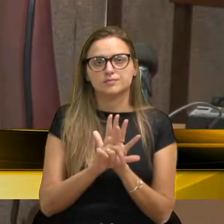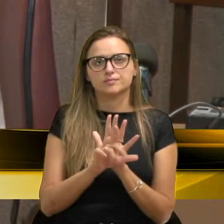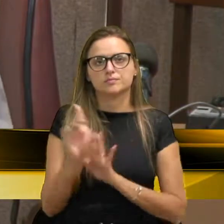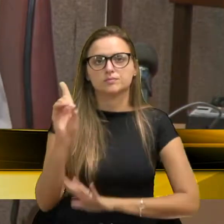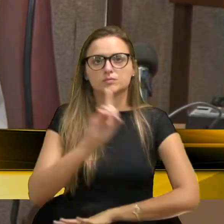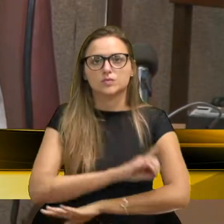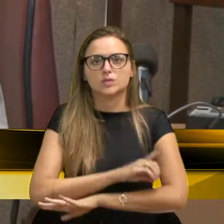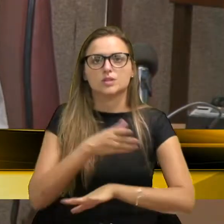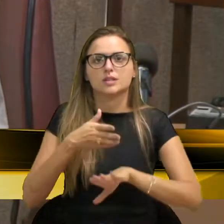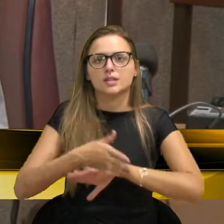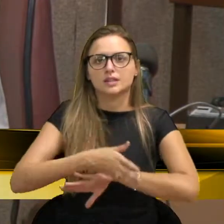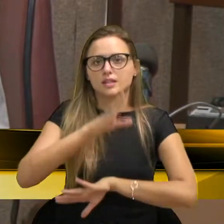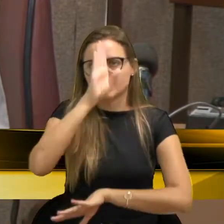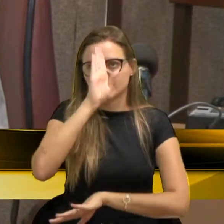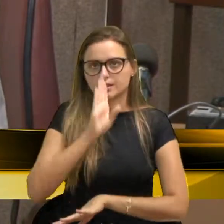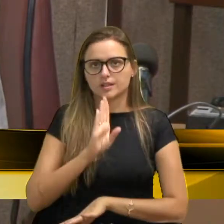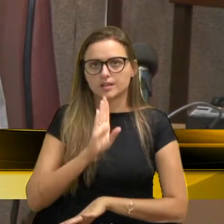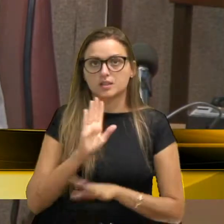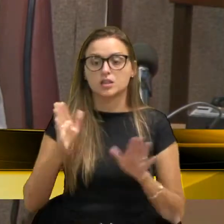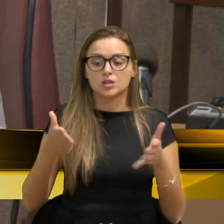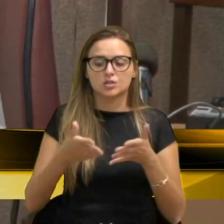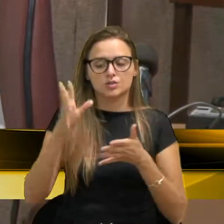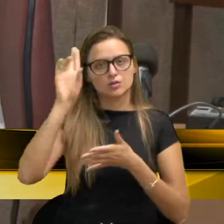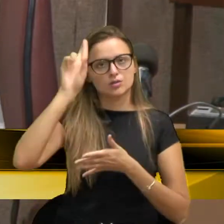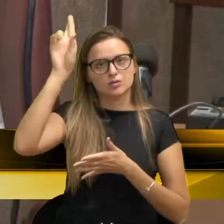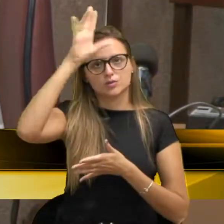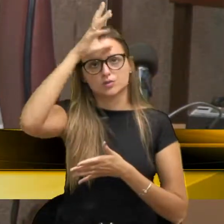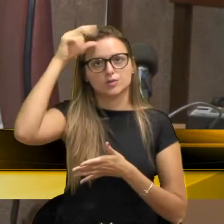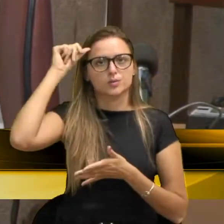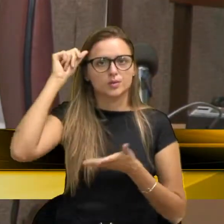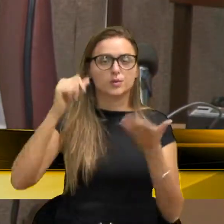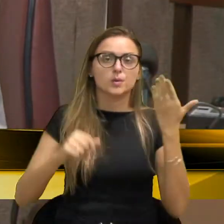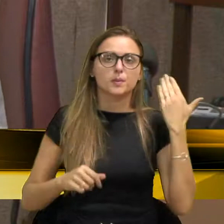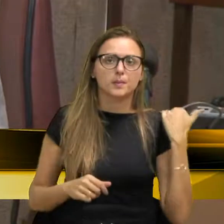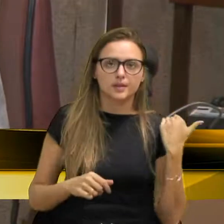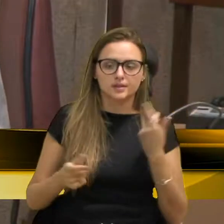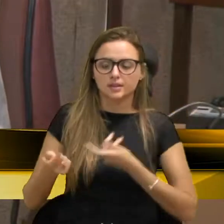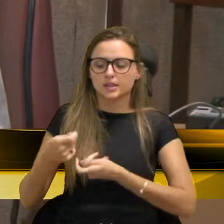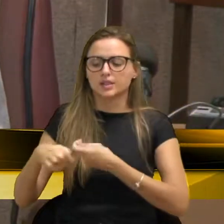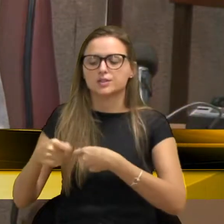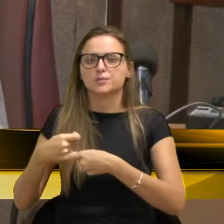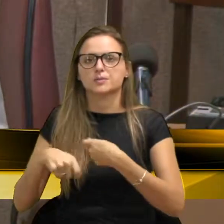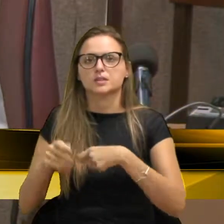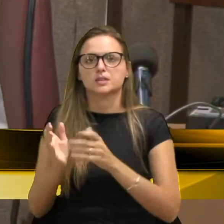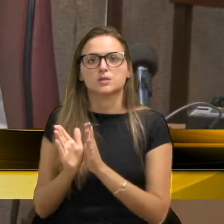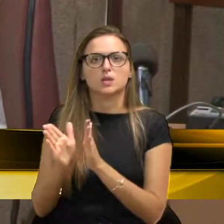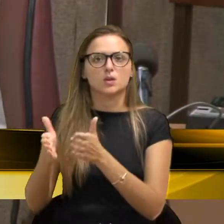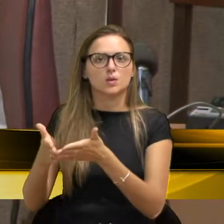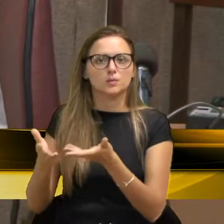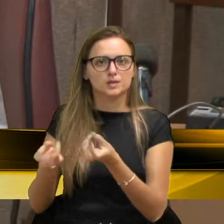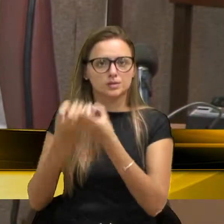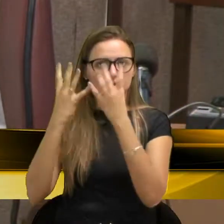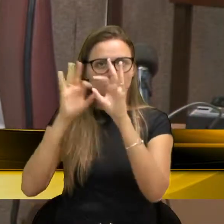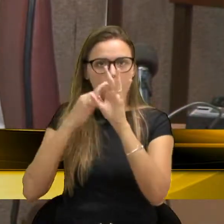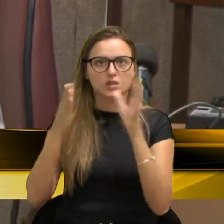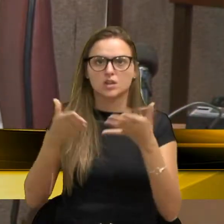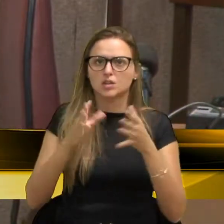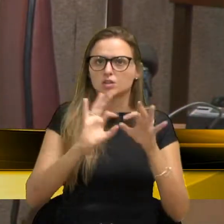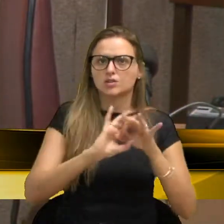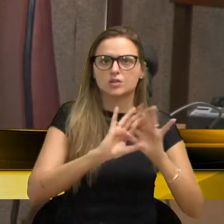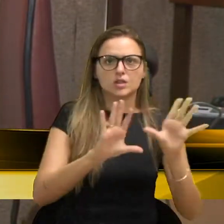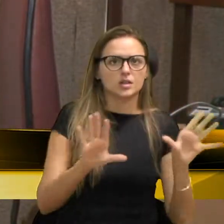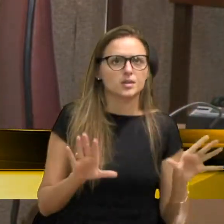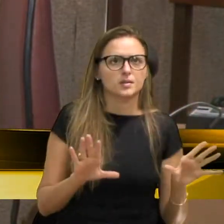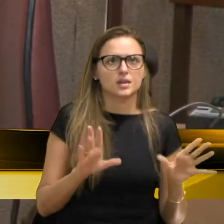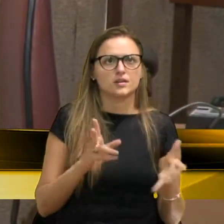o dia da entrada franca, já os prefeitos anteriores, a administração da festa anteriores, já fazia o dia da entrada franca, na primeira e